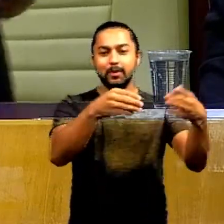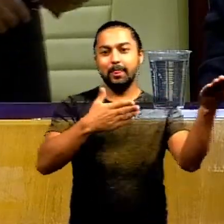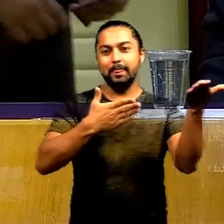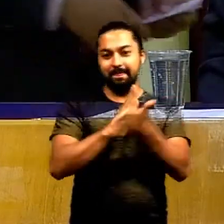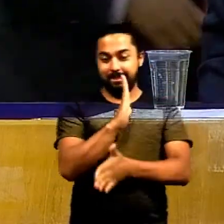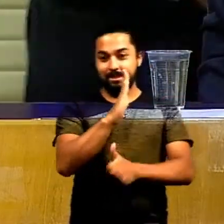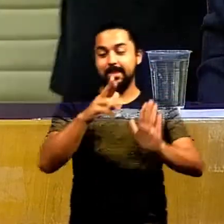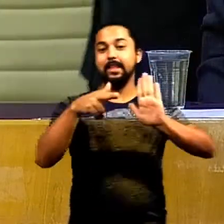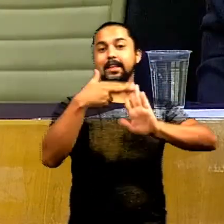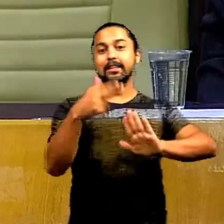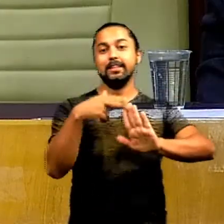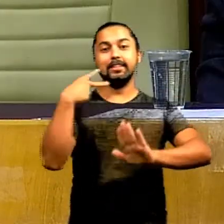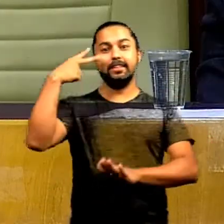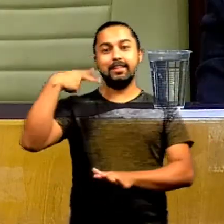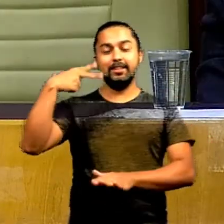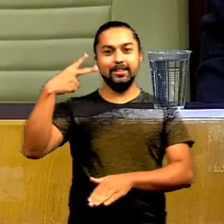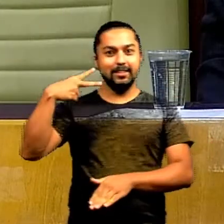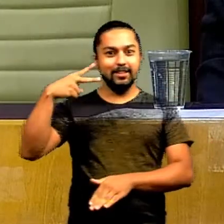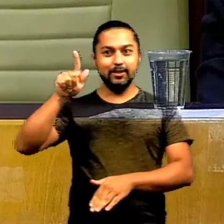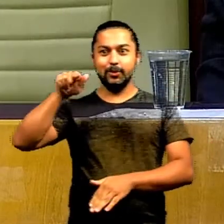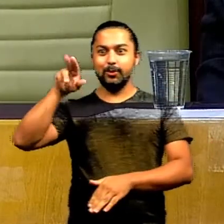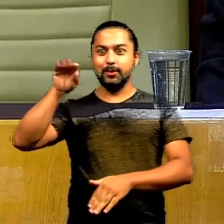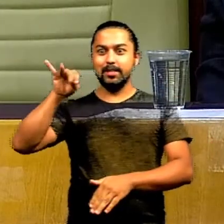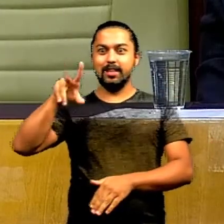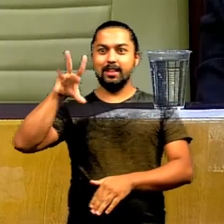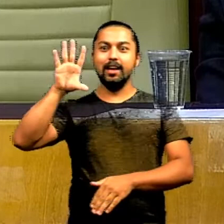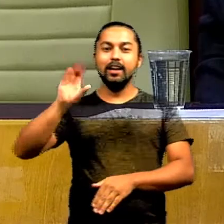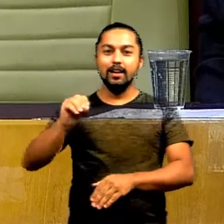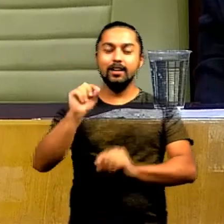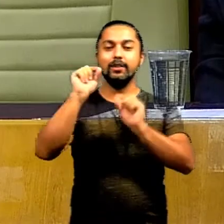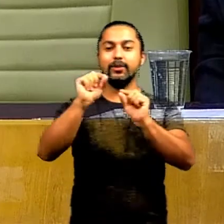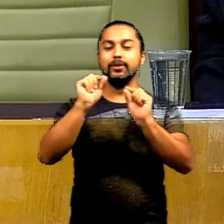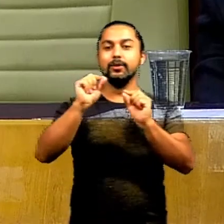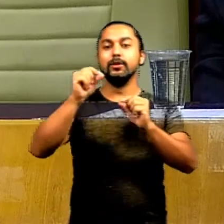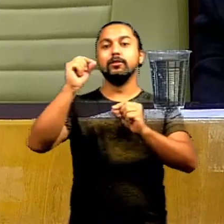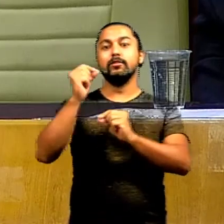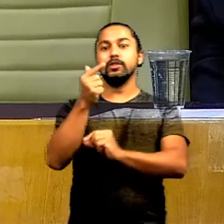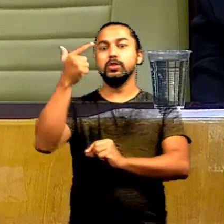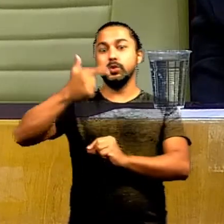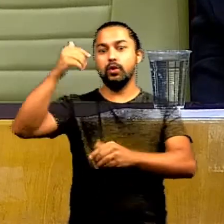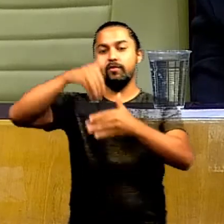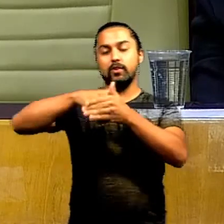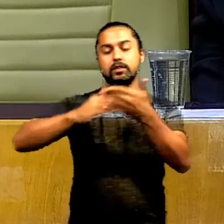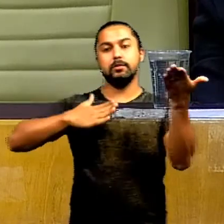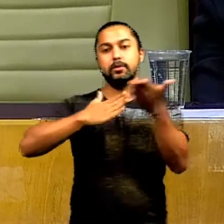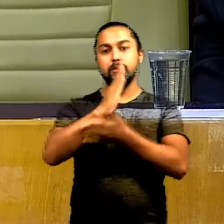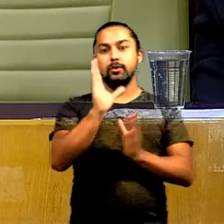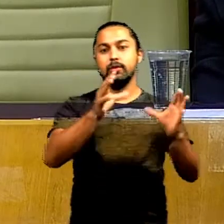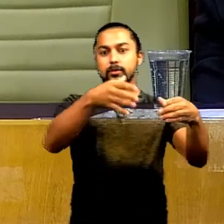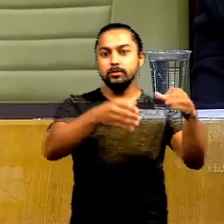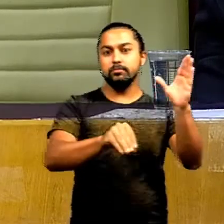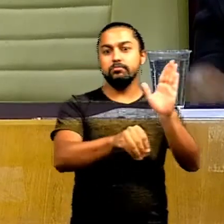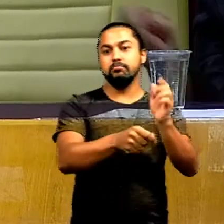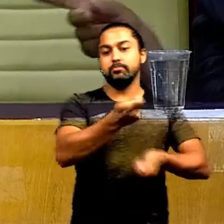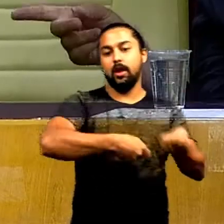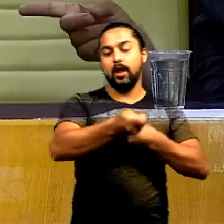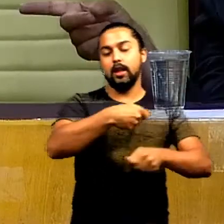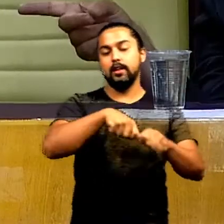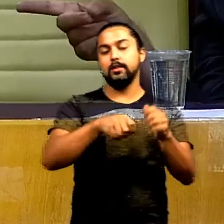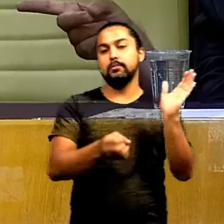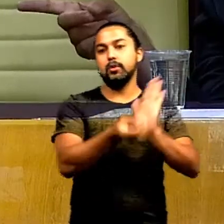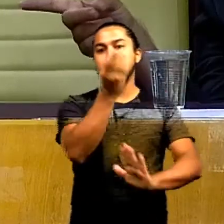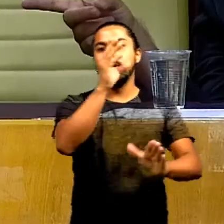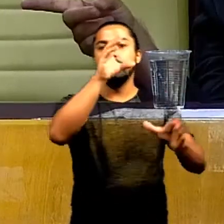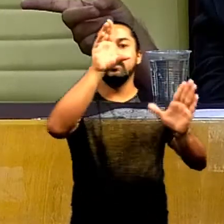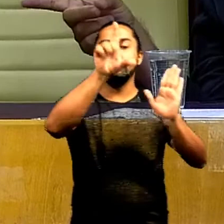Patrimonial, pela aprovação. O relator foi o vereador Gustavo Cruvinel. Segundo a votação, foi aprovada e encaminhada ao Núcleo de Processamento e